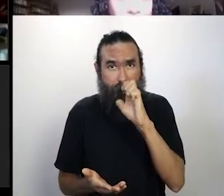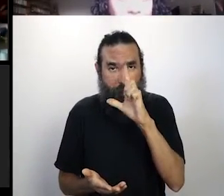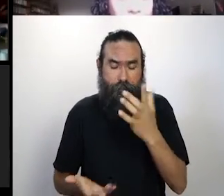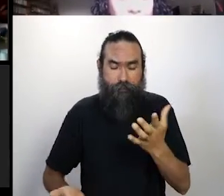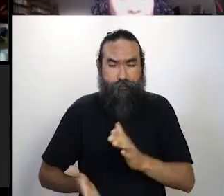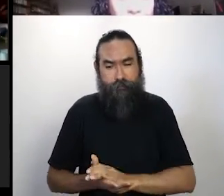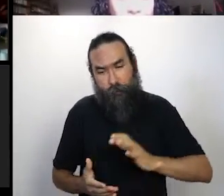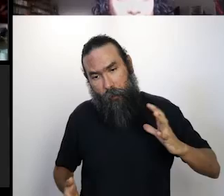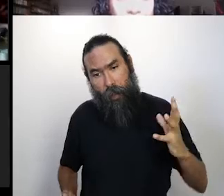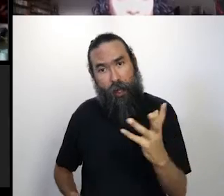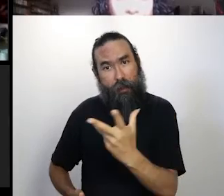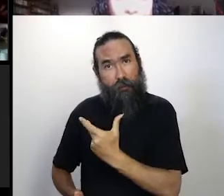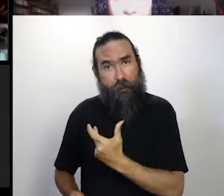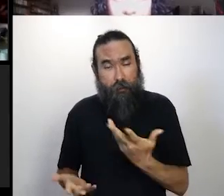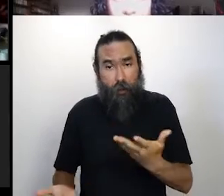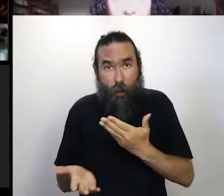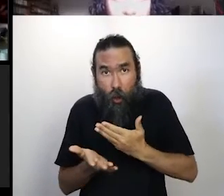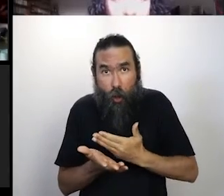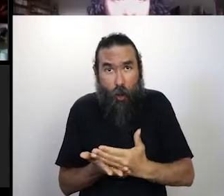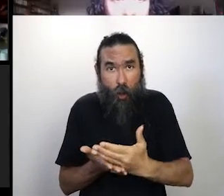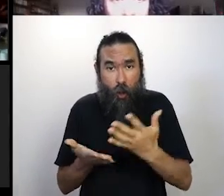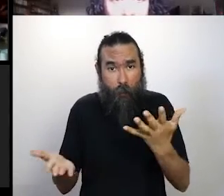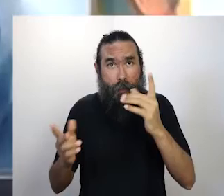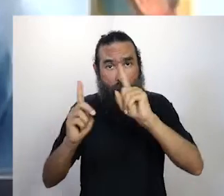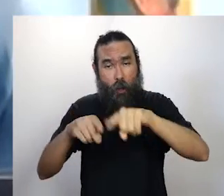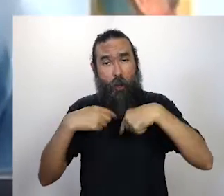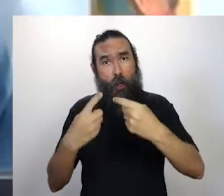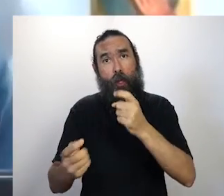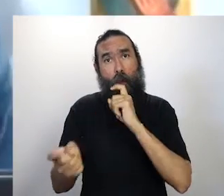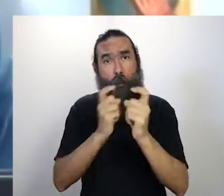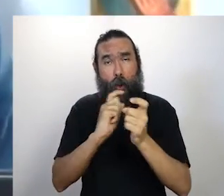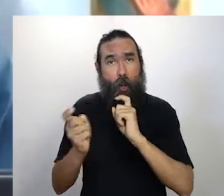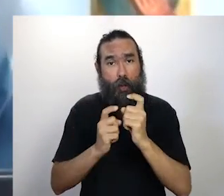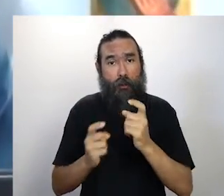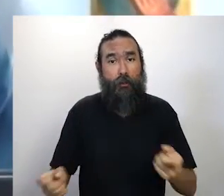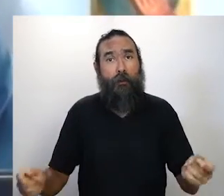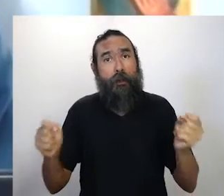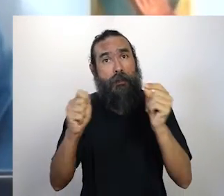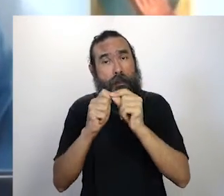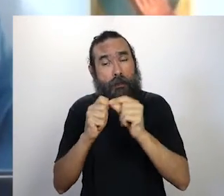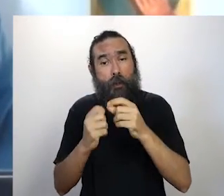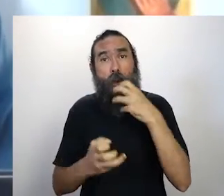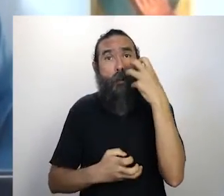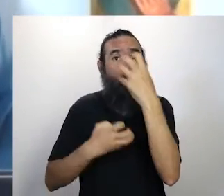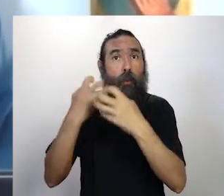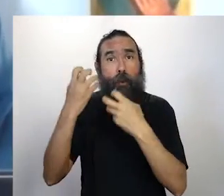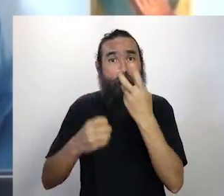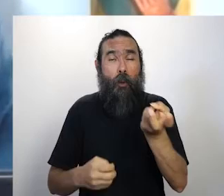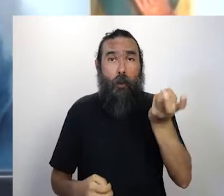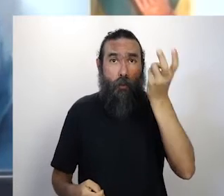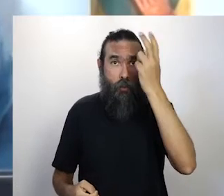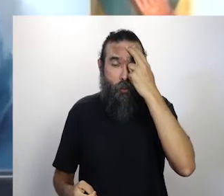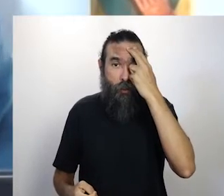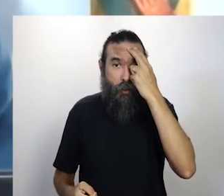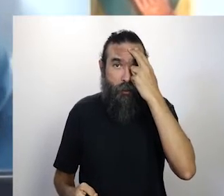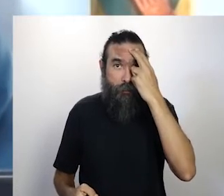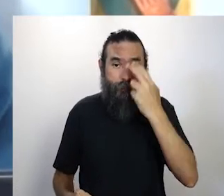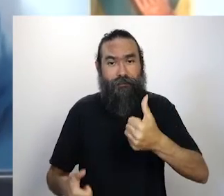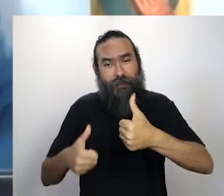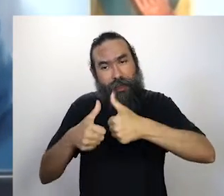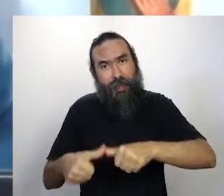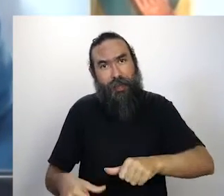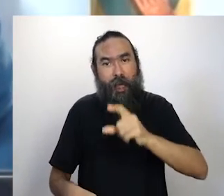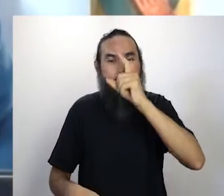Maravilhas. Vamos fazer a abertura, então, da Roda de Prosa, Produzindo Música e Cultura nas Ausências, compondo aí